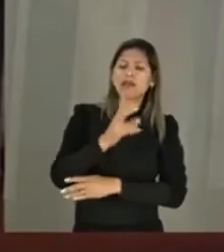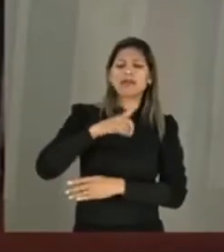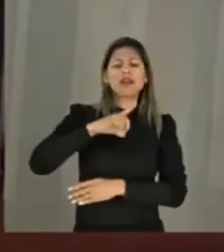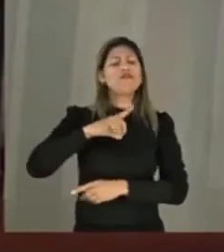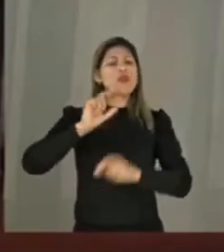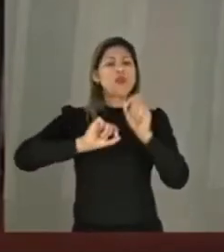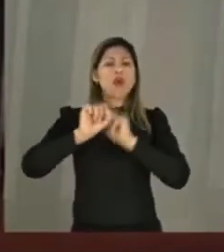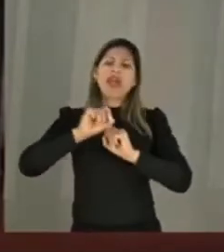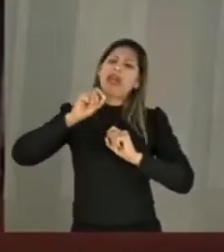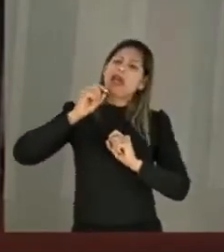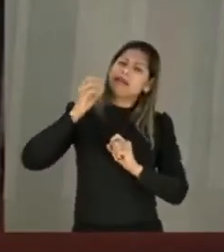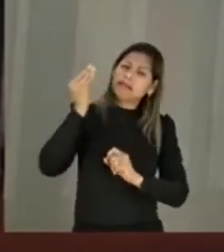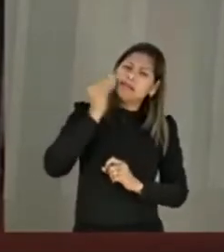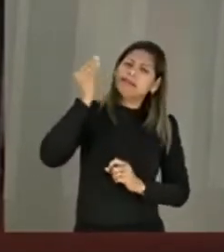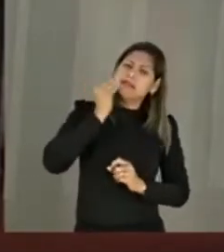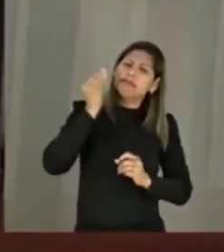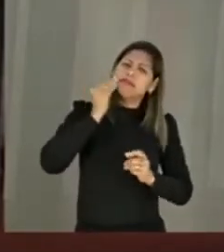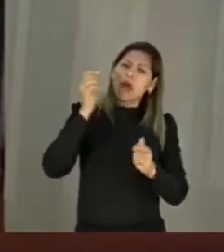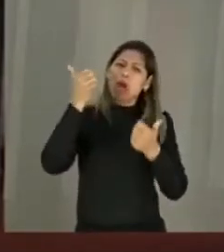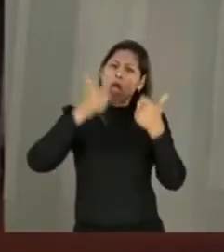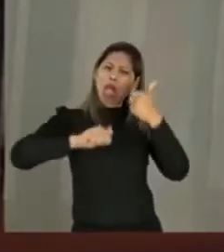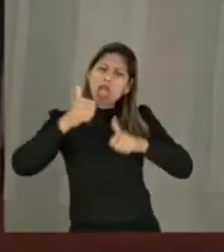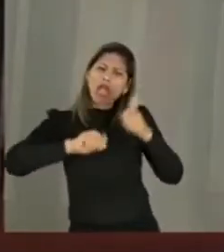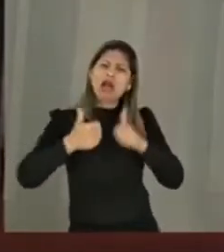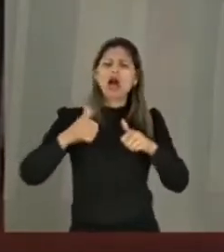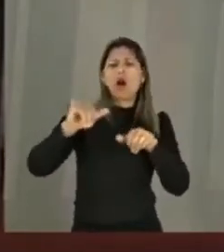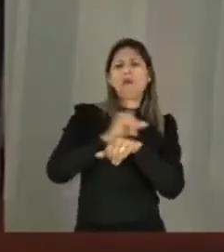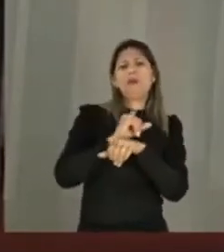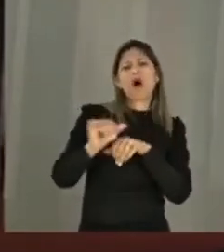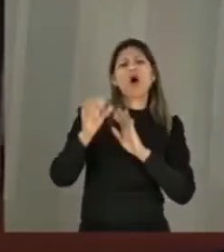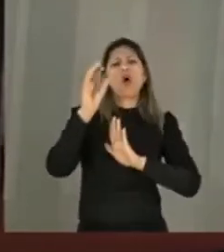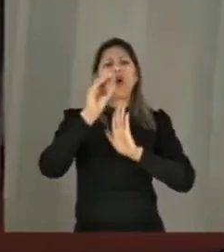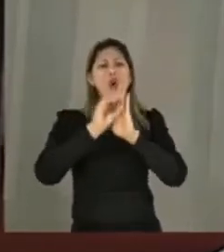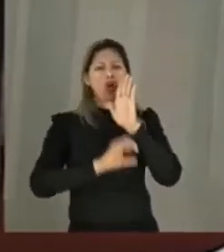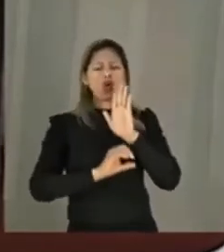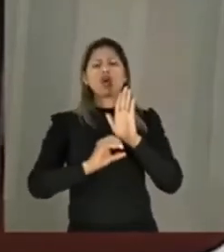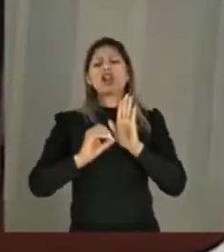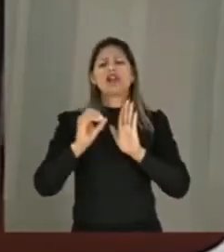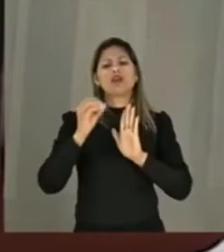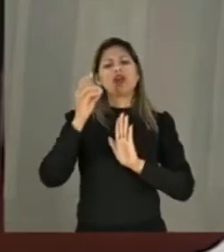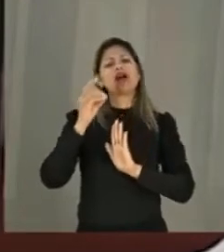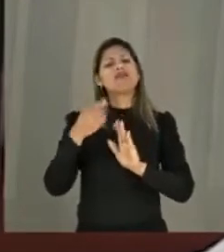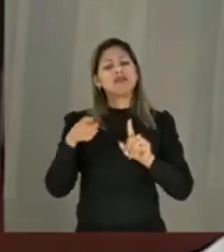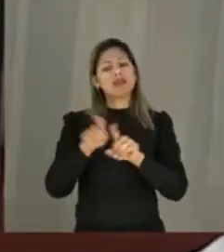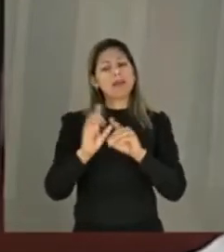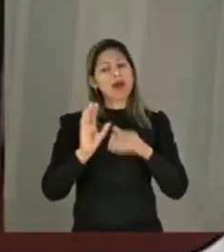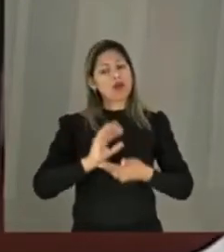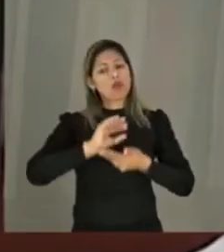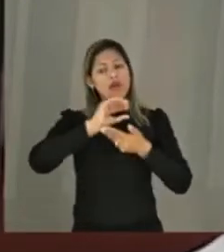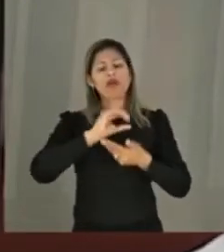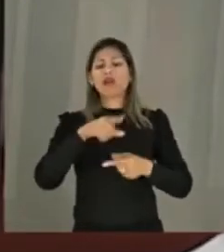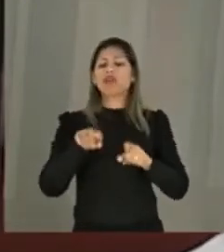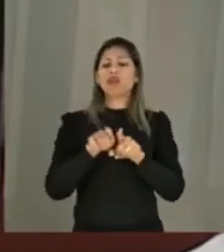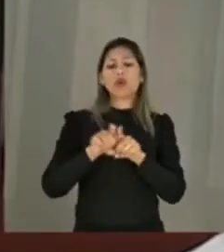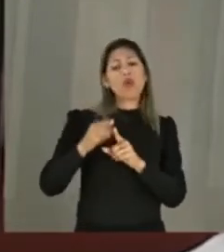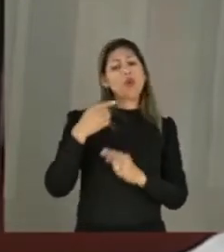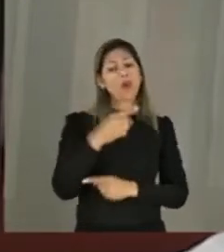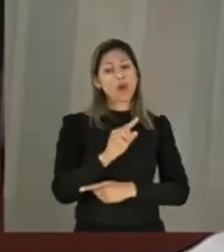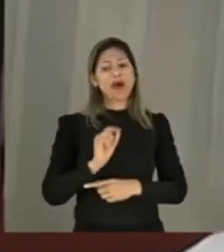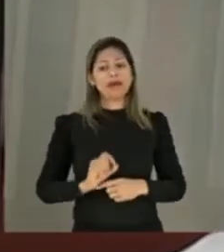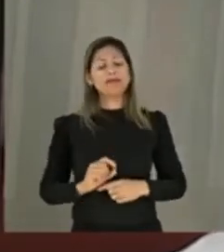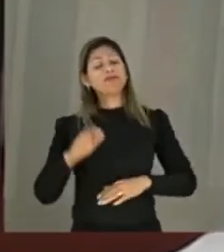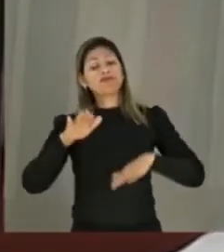sob intensas tentativas de controle de políticas curriculares centralizadoras. Conclusivamente, as